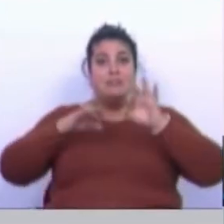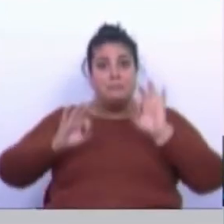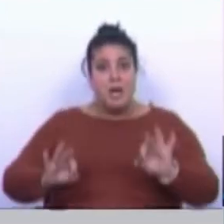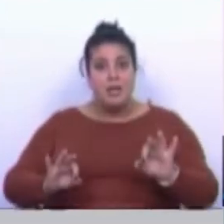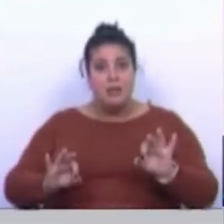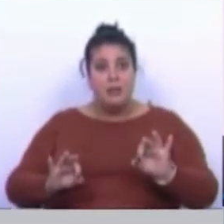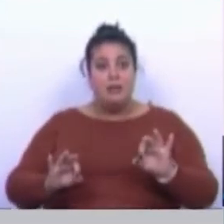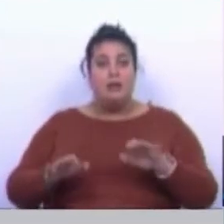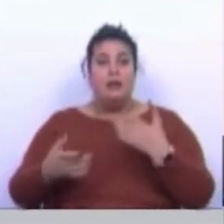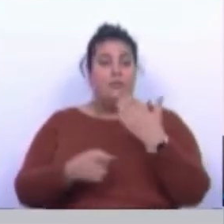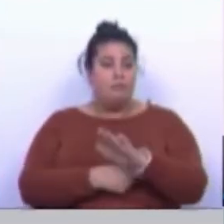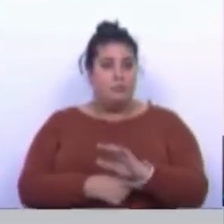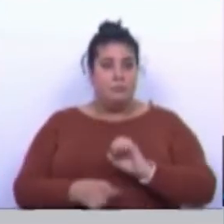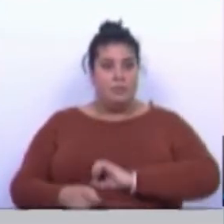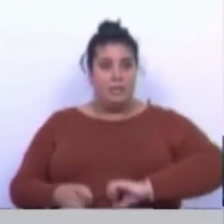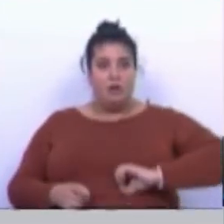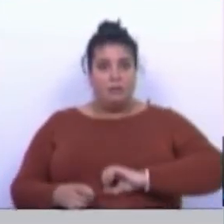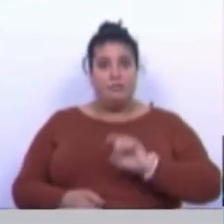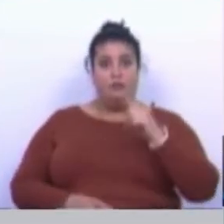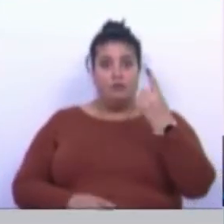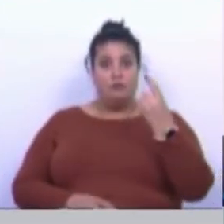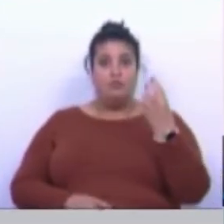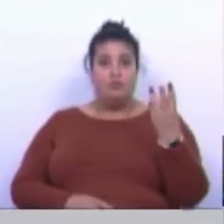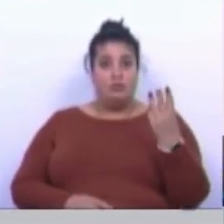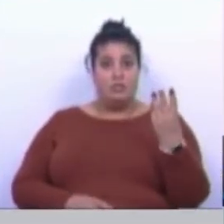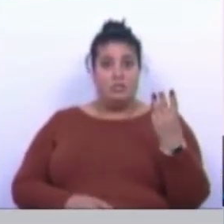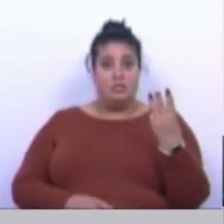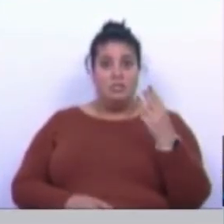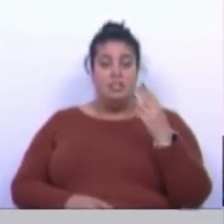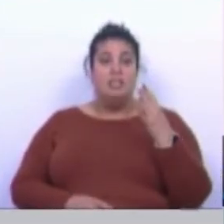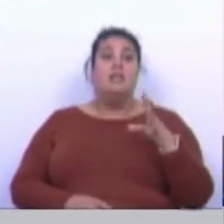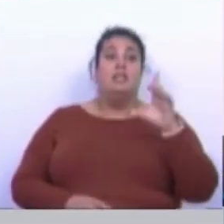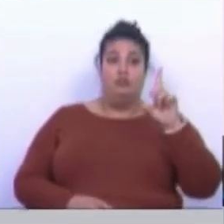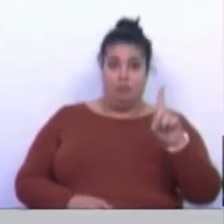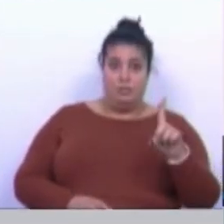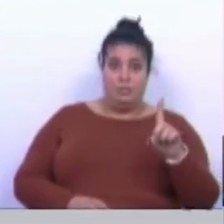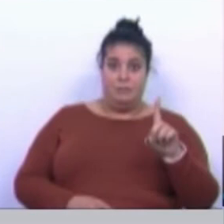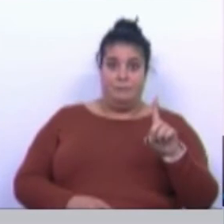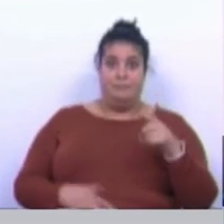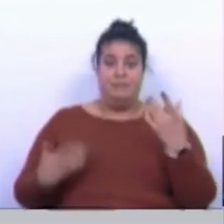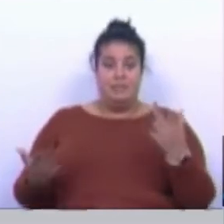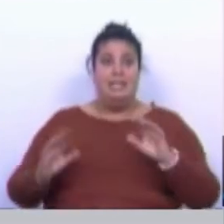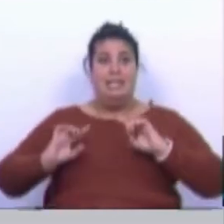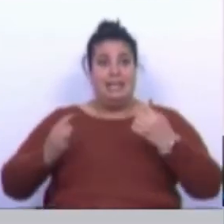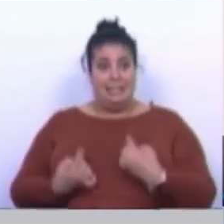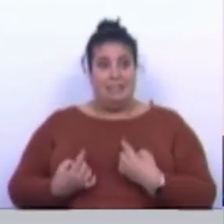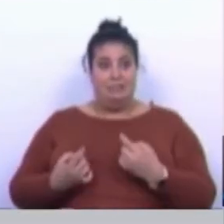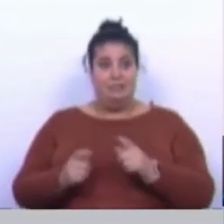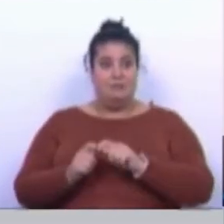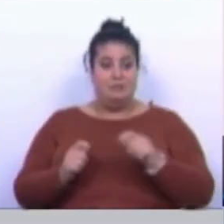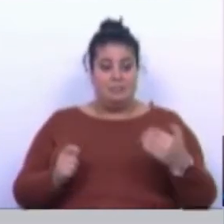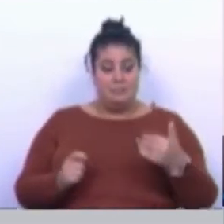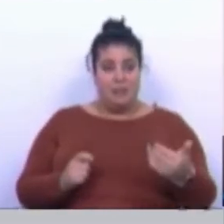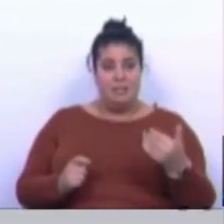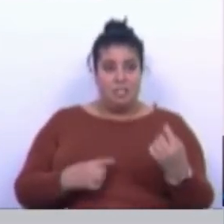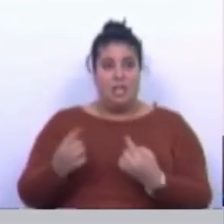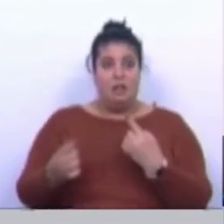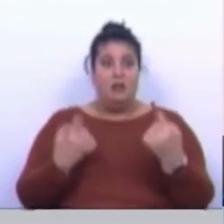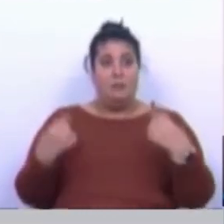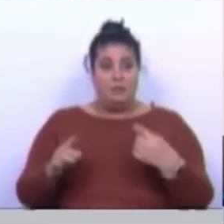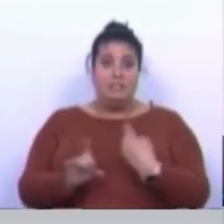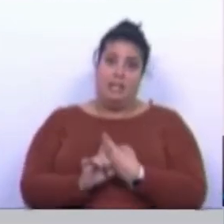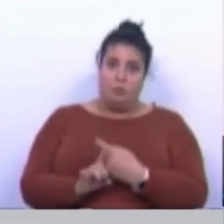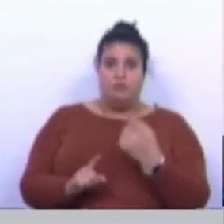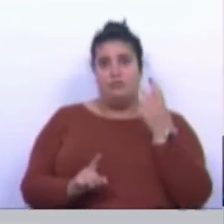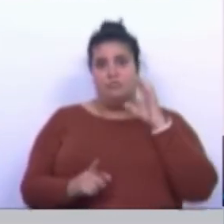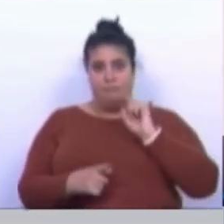acontecer, nomeadamente, por exemplo, a ecografia do primeiro trimestre, a ecografia do segundo trimestre, que têm que acontecer necessariamente durante certas semanas, porque têm indicadores e